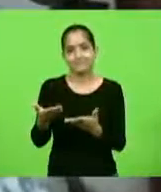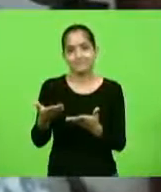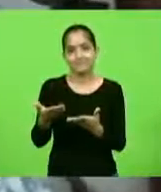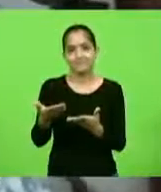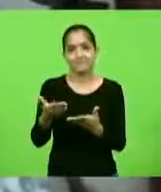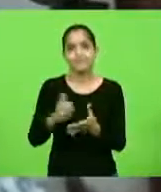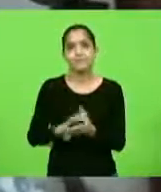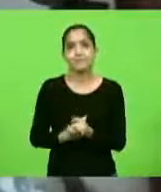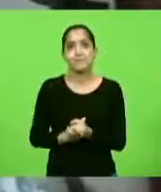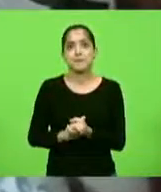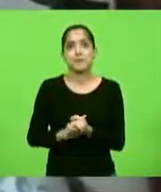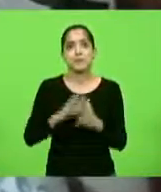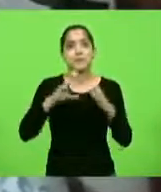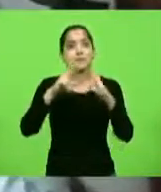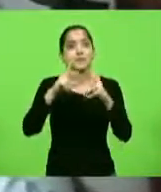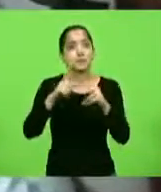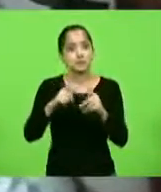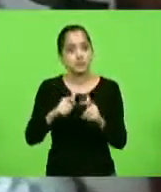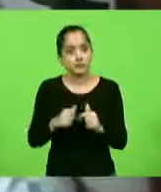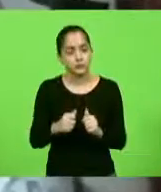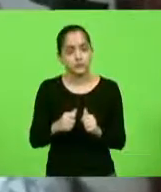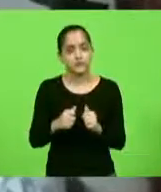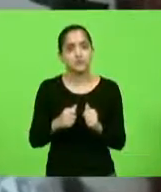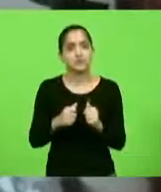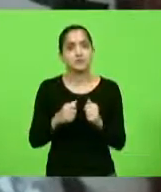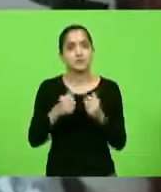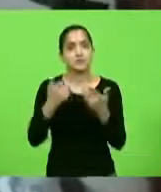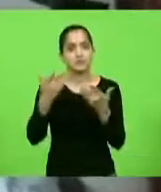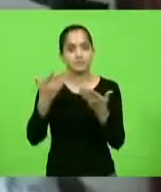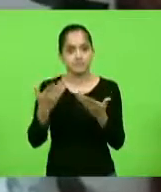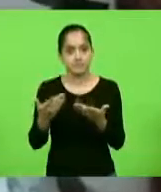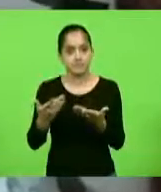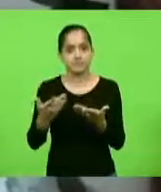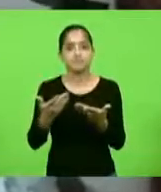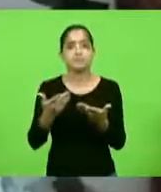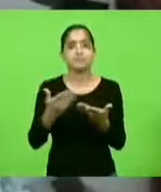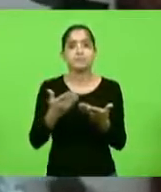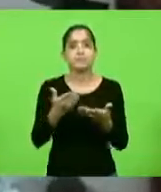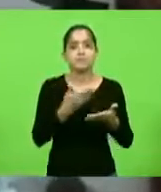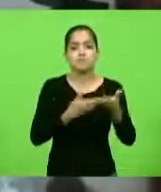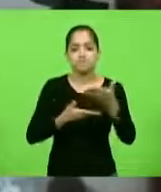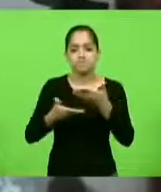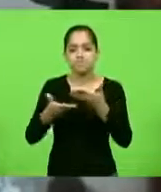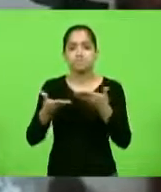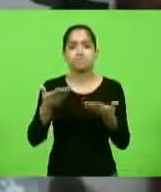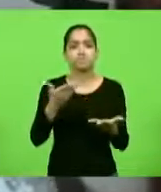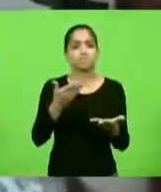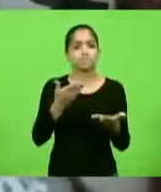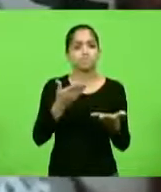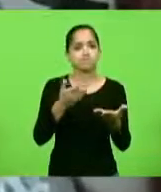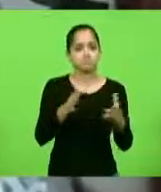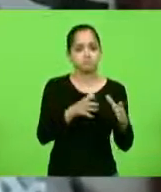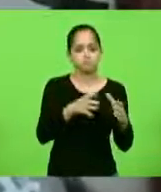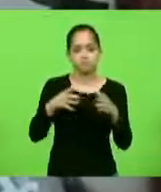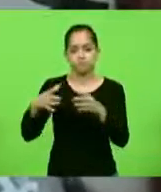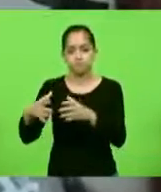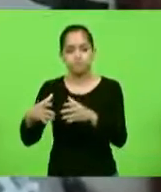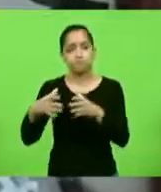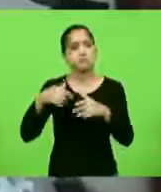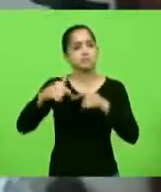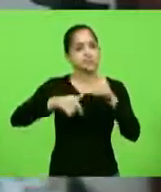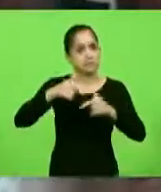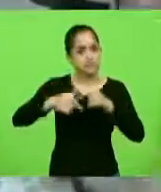parabenizar a todas e a todos que fazem com imparcialidade, né, os seus trabalhos